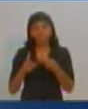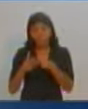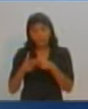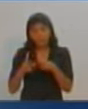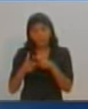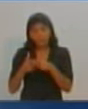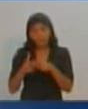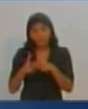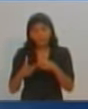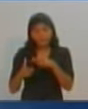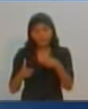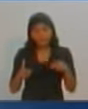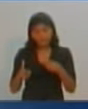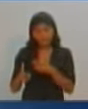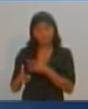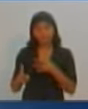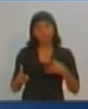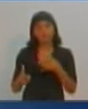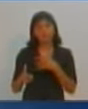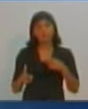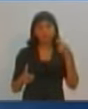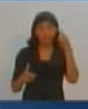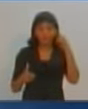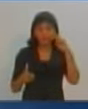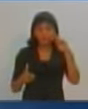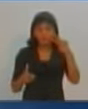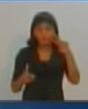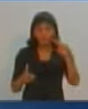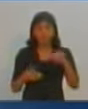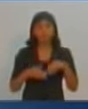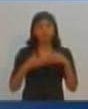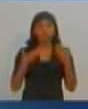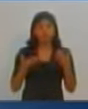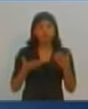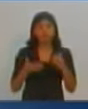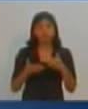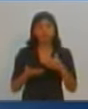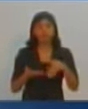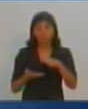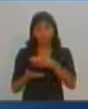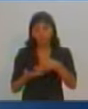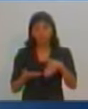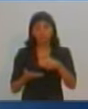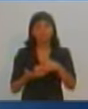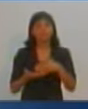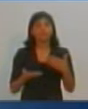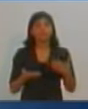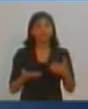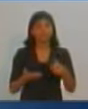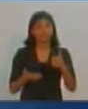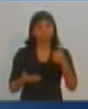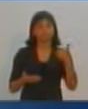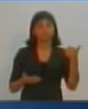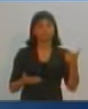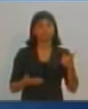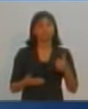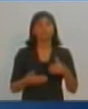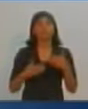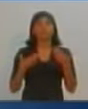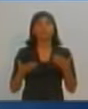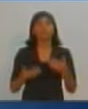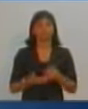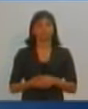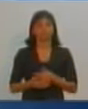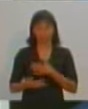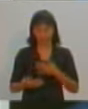relacionados à saúde que você vê em Prudente e como resolvê-los? Qual será a sua política de saúde em